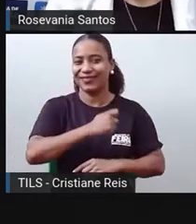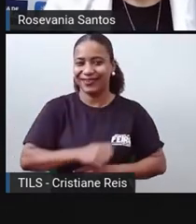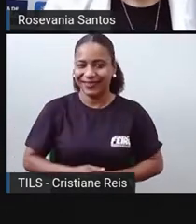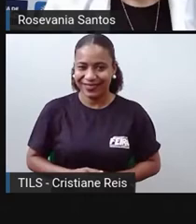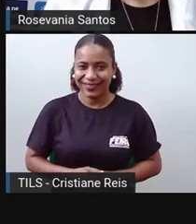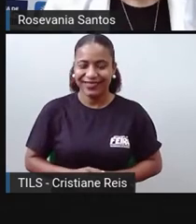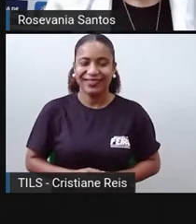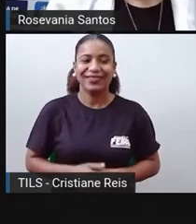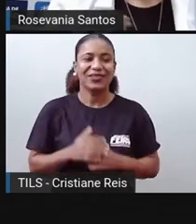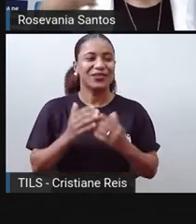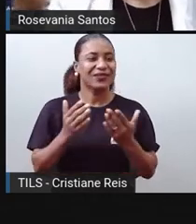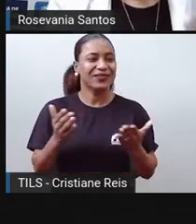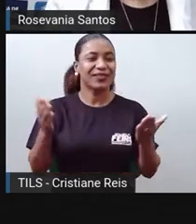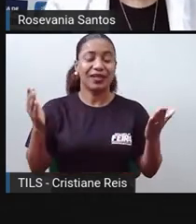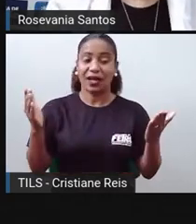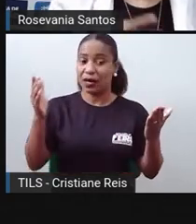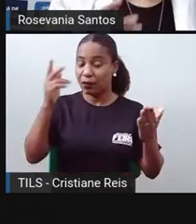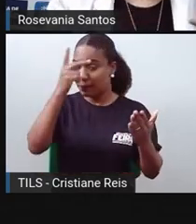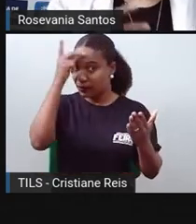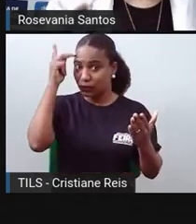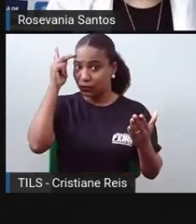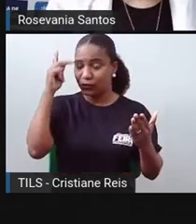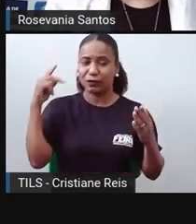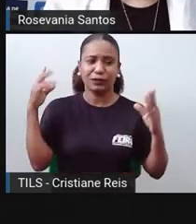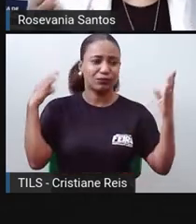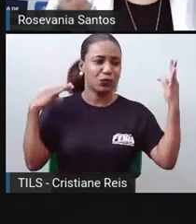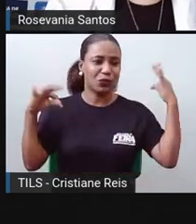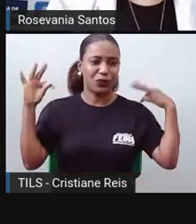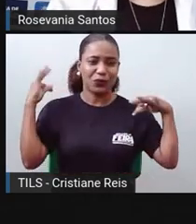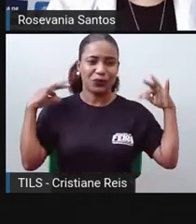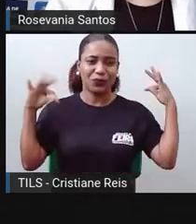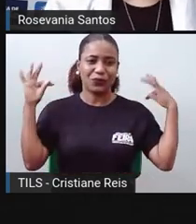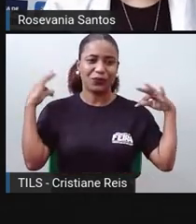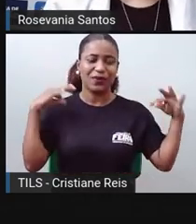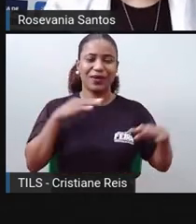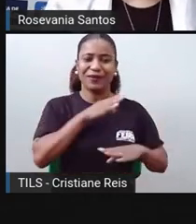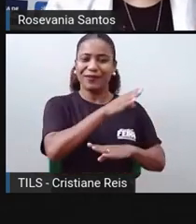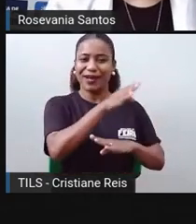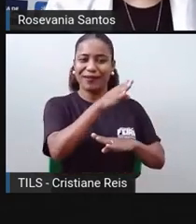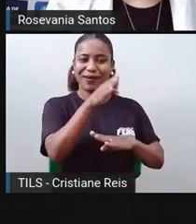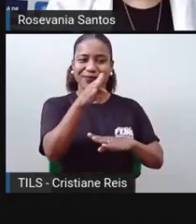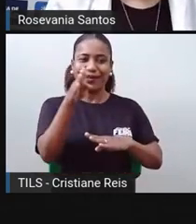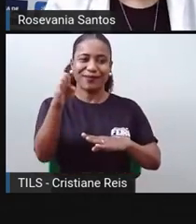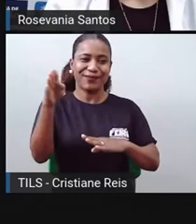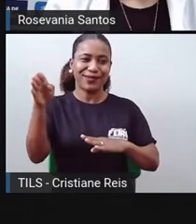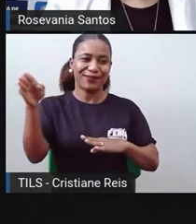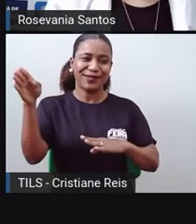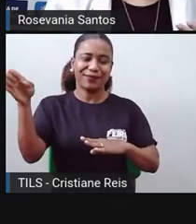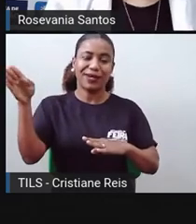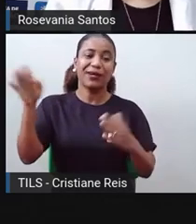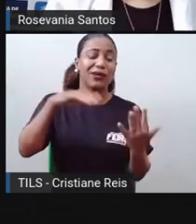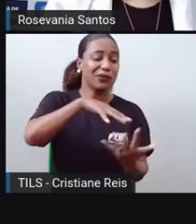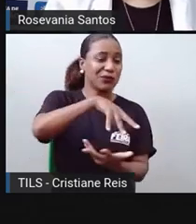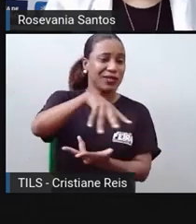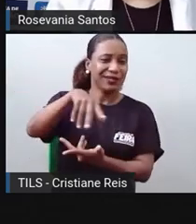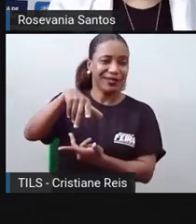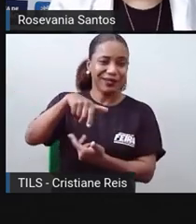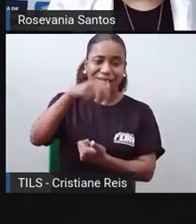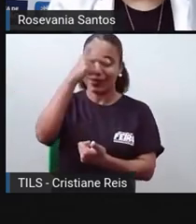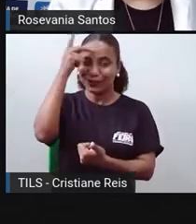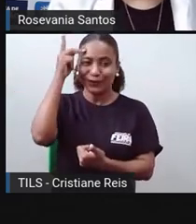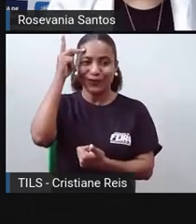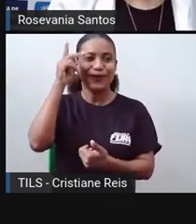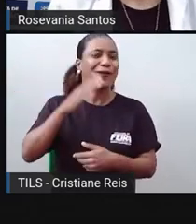vamos dizer assim, pontos turísticos, de atração turística de diversas pessoas pelo mundo, por conta das